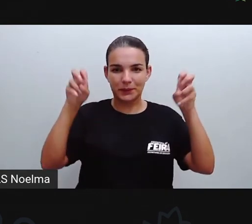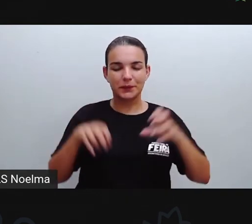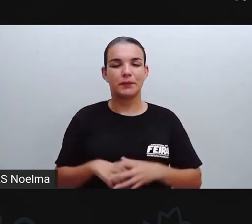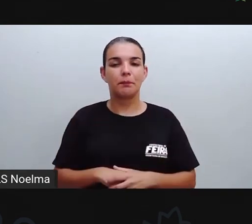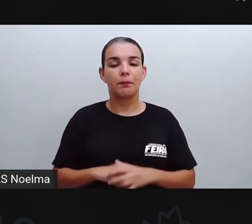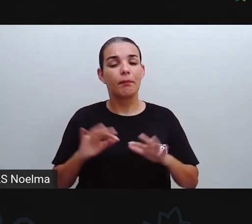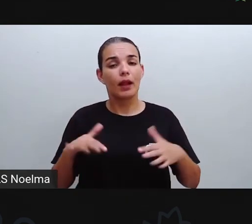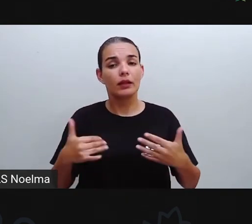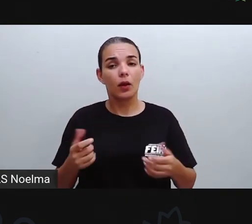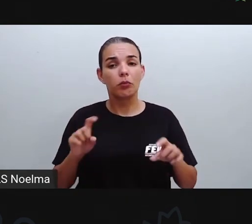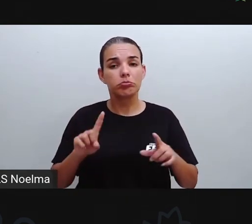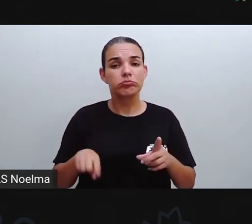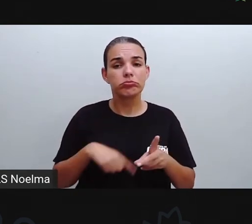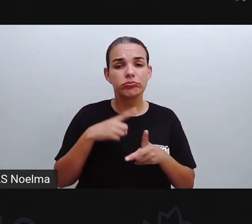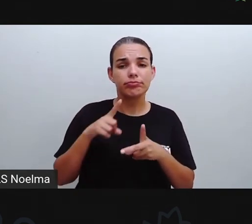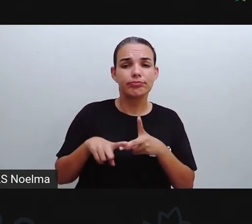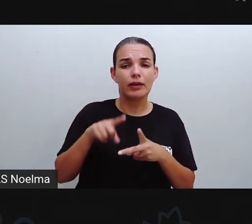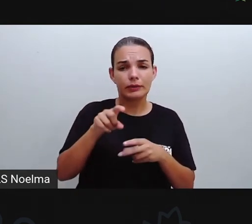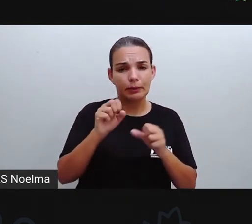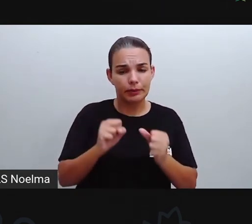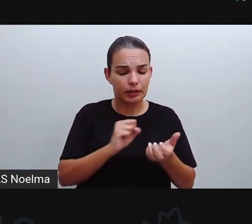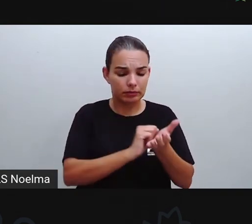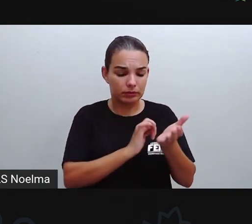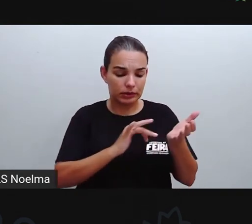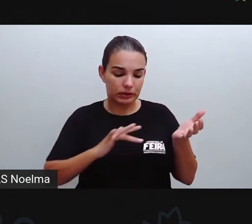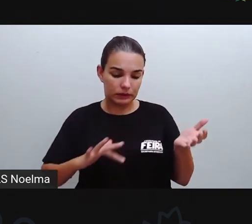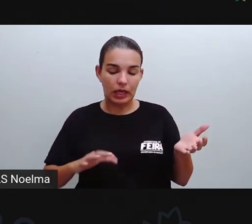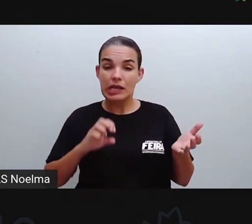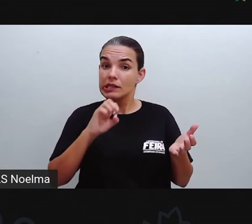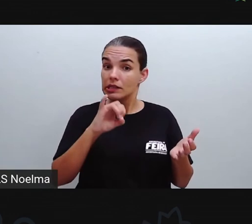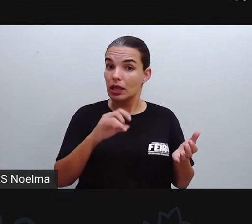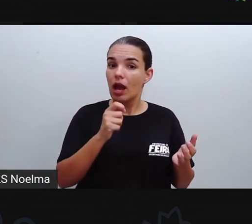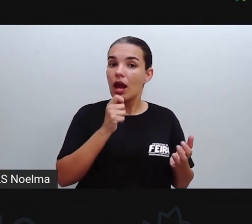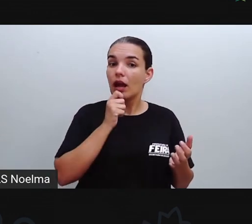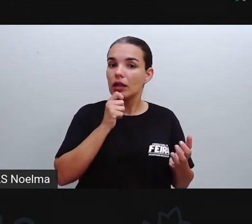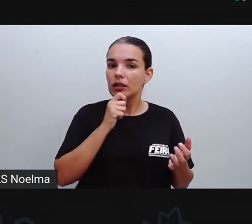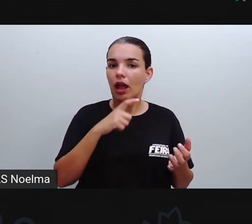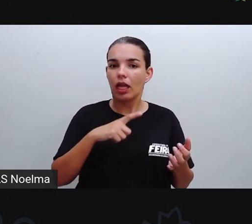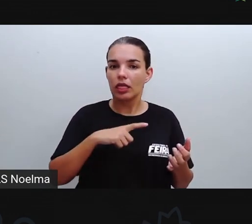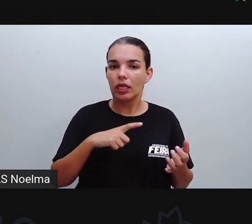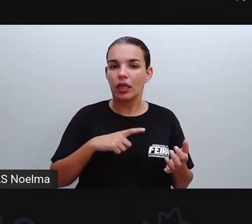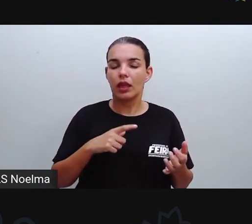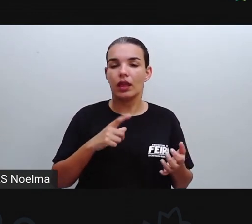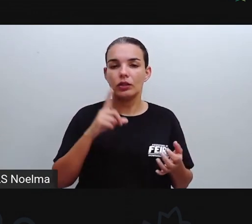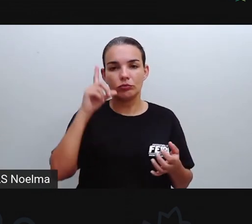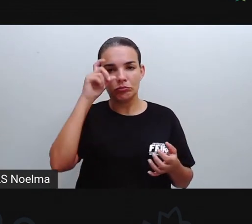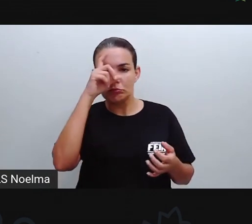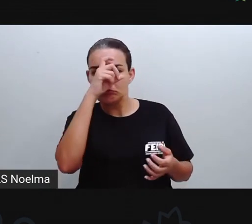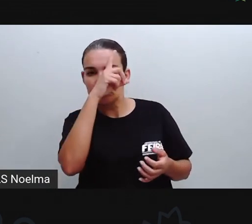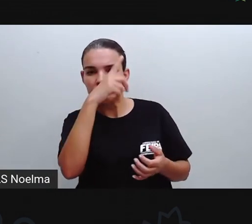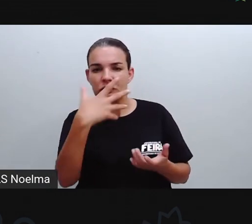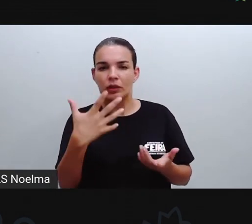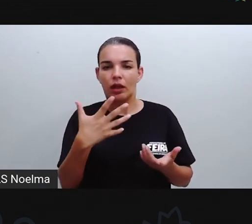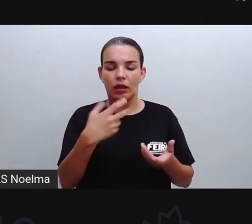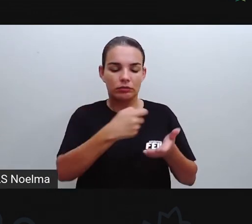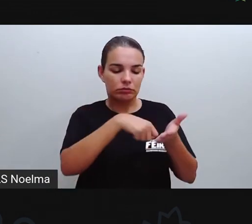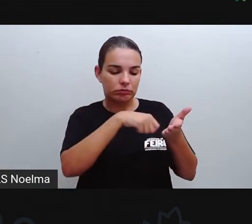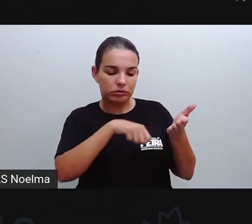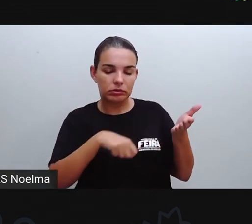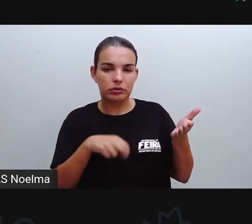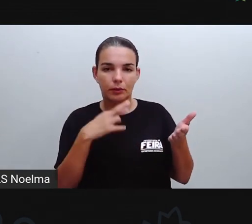após isso, vocês vão para a atividade de vocês. Se mesmo assim vocês sentirem alguma dúvida em relação a esse assunto,